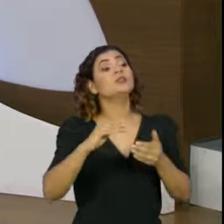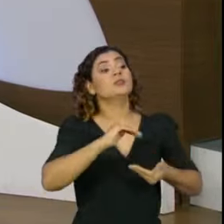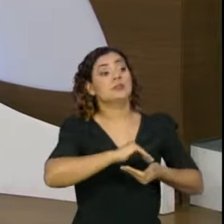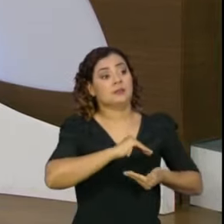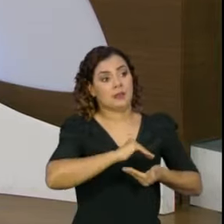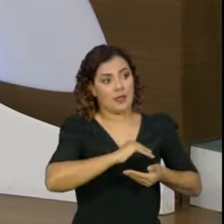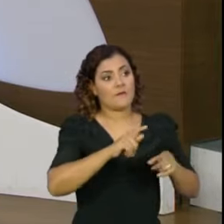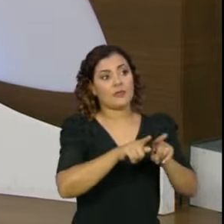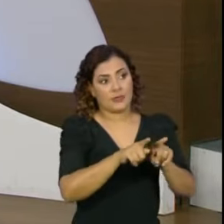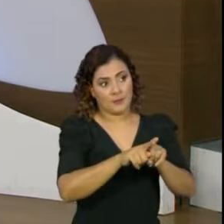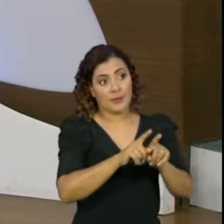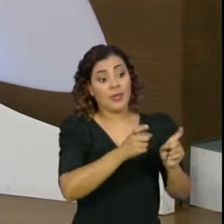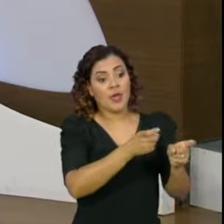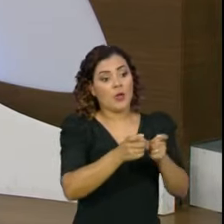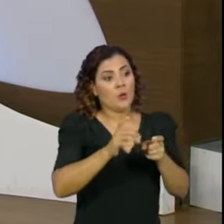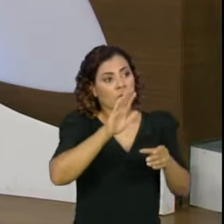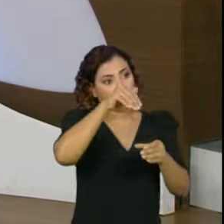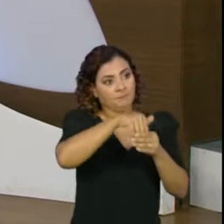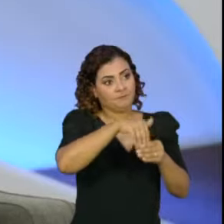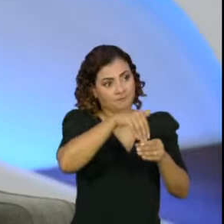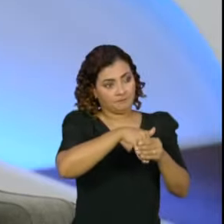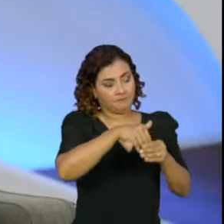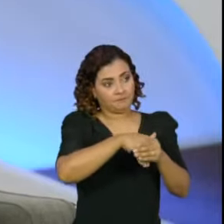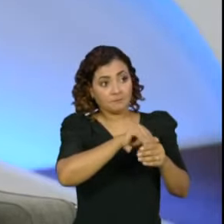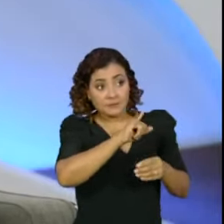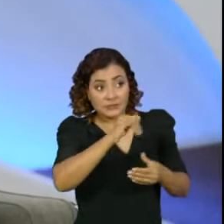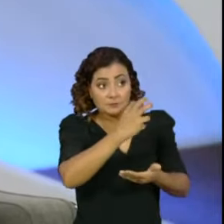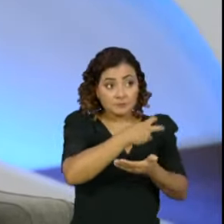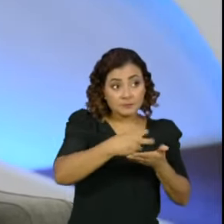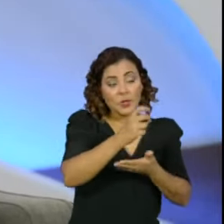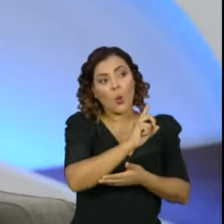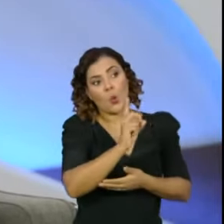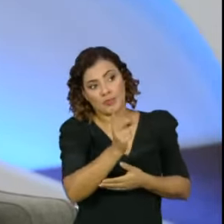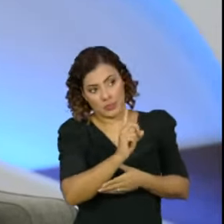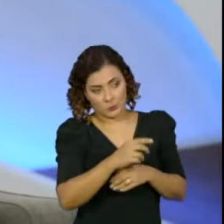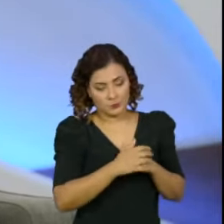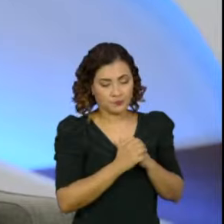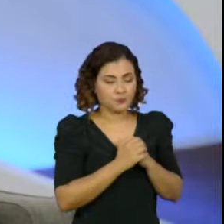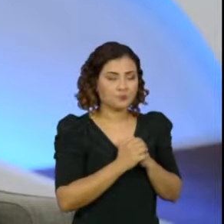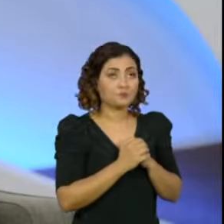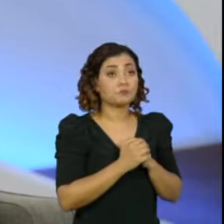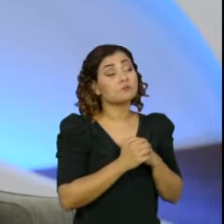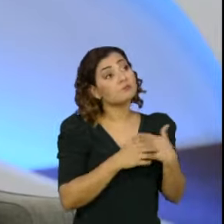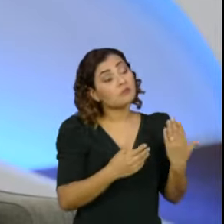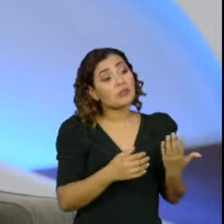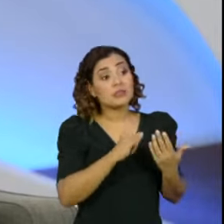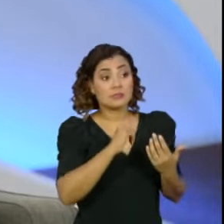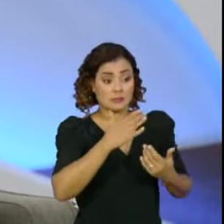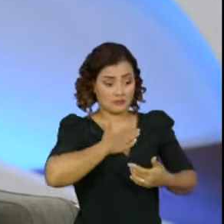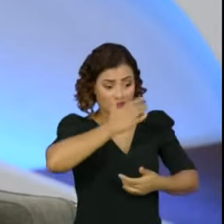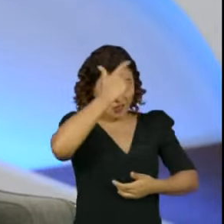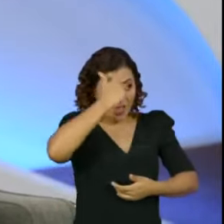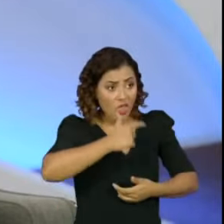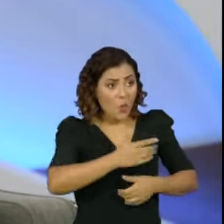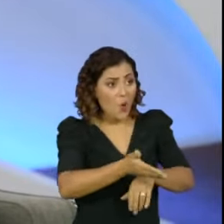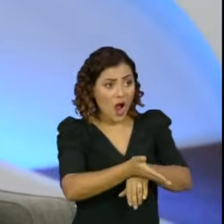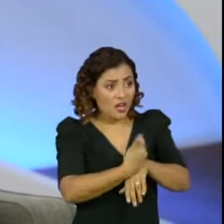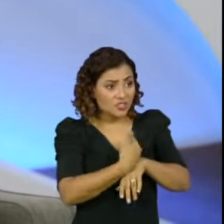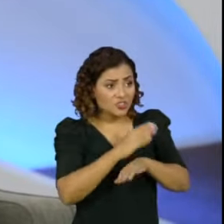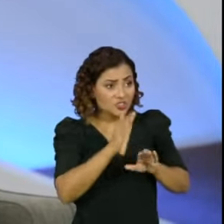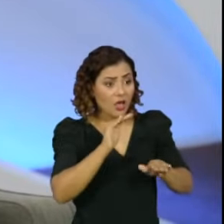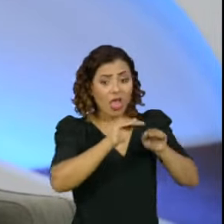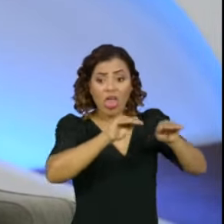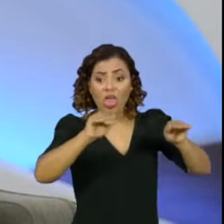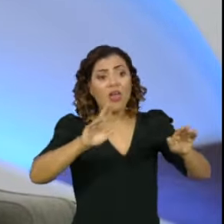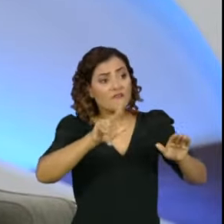Federal, numa sessão que é votada, então, a cassação ou não de um presidente da República. Seria, leviando da minha parte, antecipar um juiz de